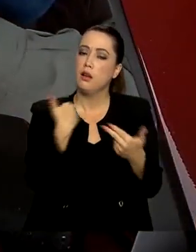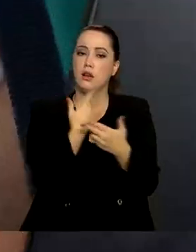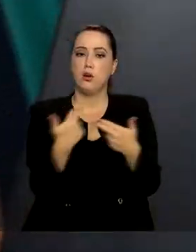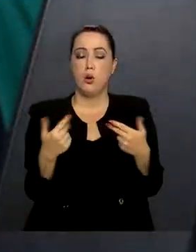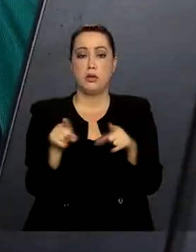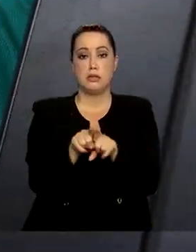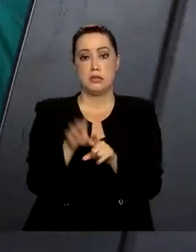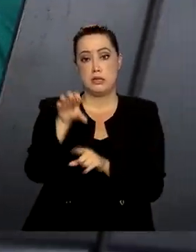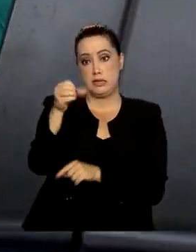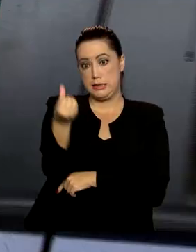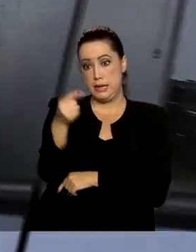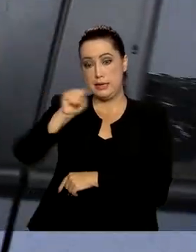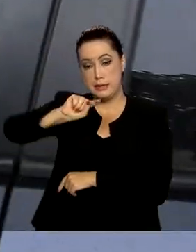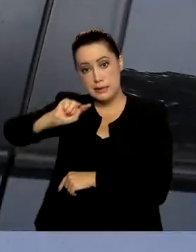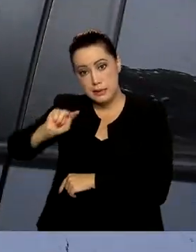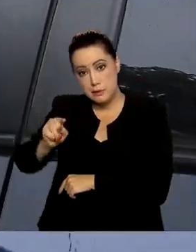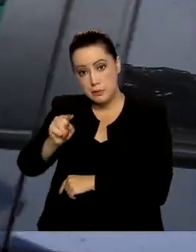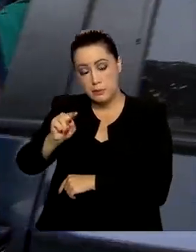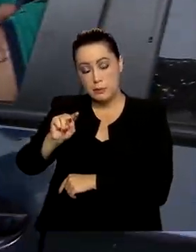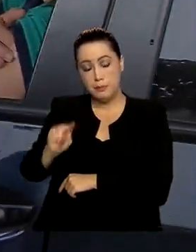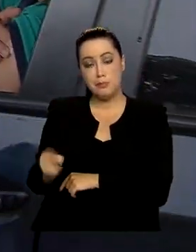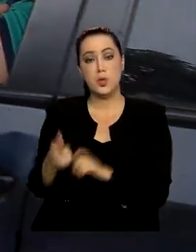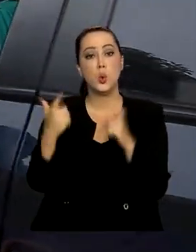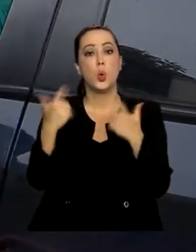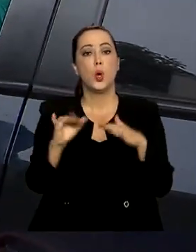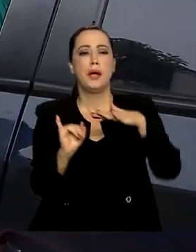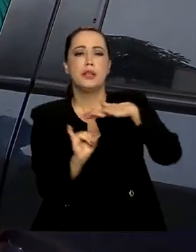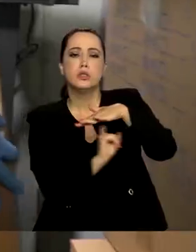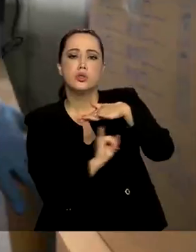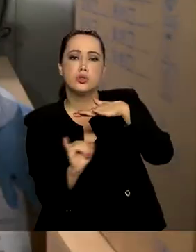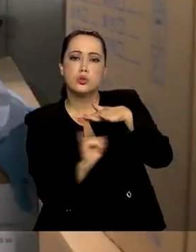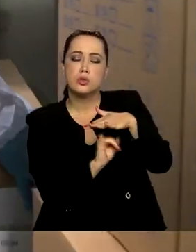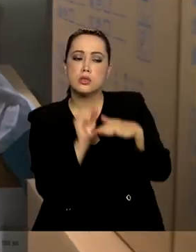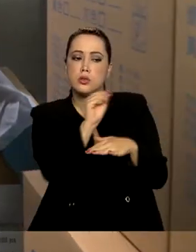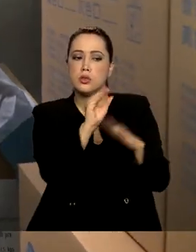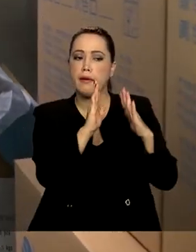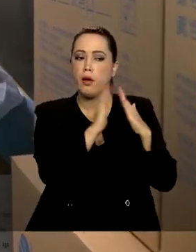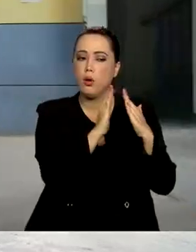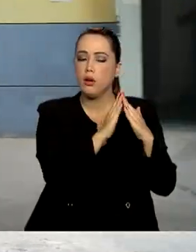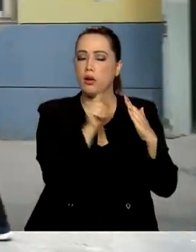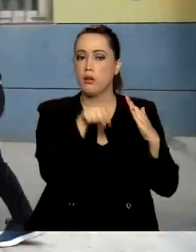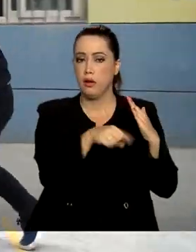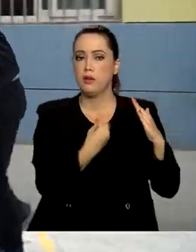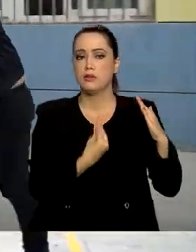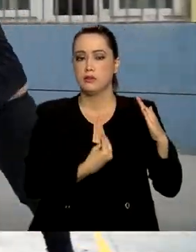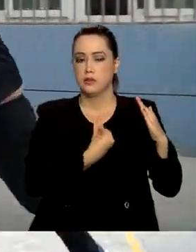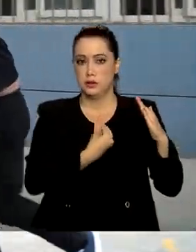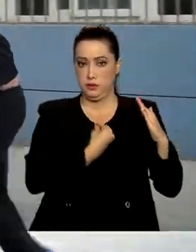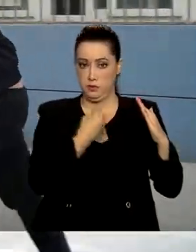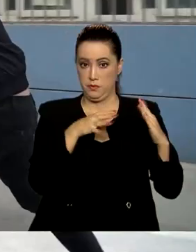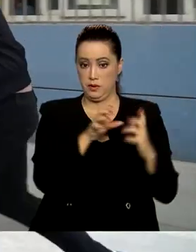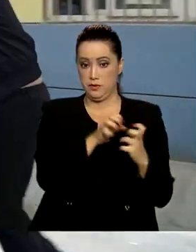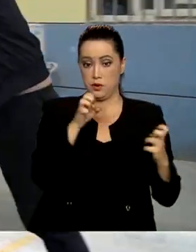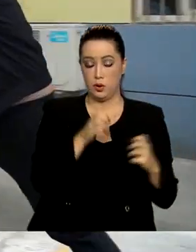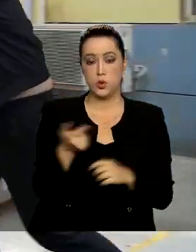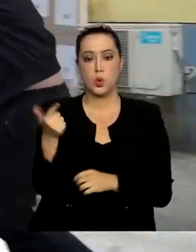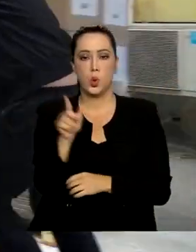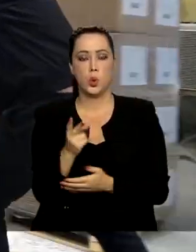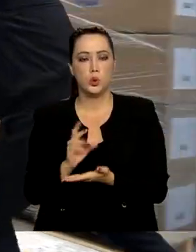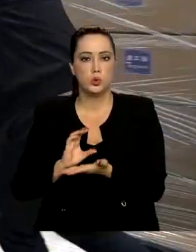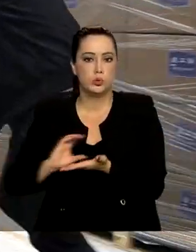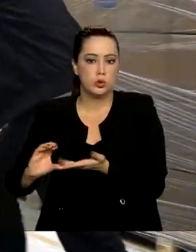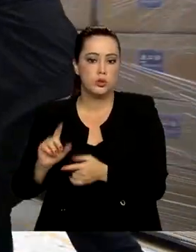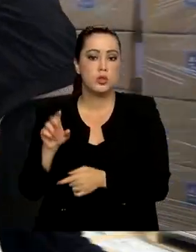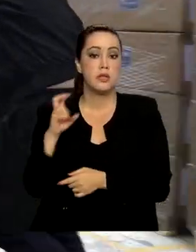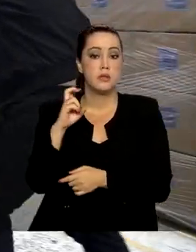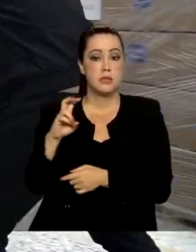que atendem pessoas com mais de 60 anos. Outra parte irá para a distribuição de 5 milhões e 800 mil equipamentos